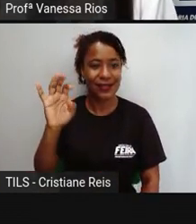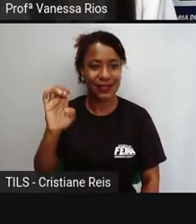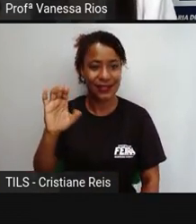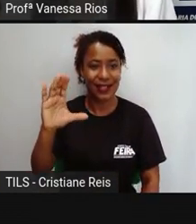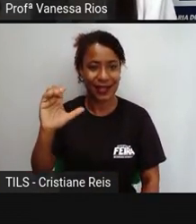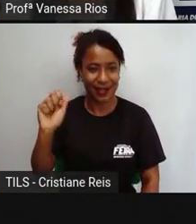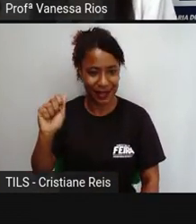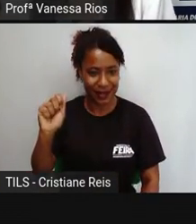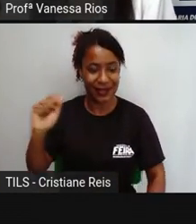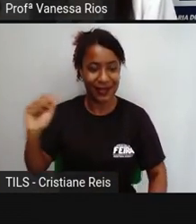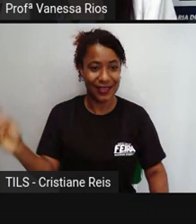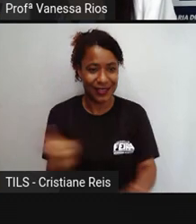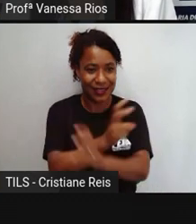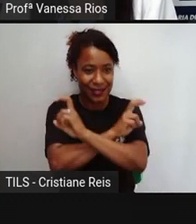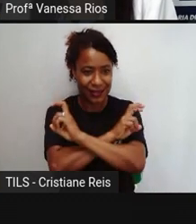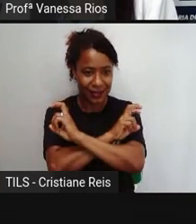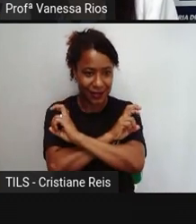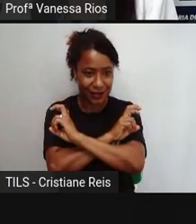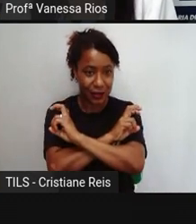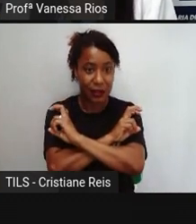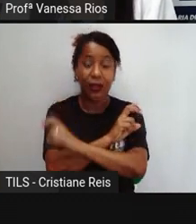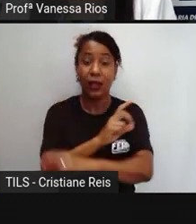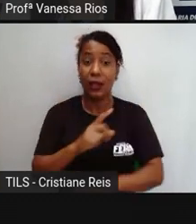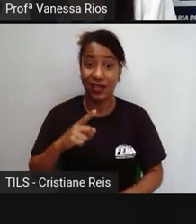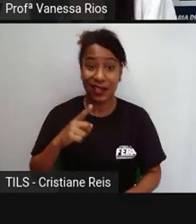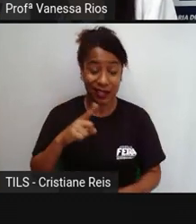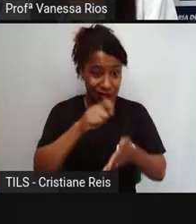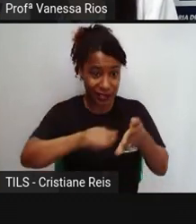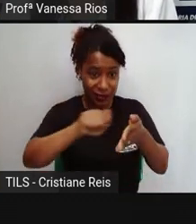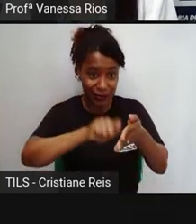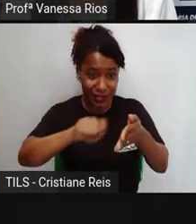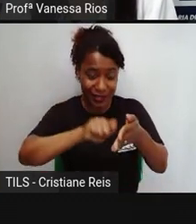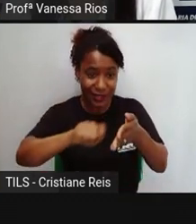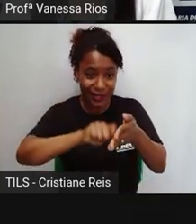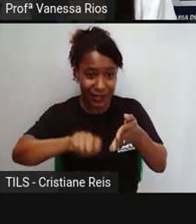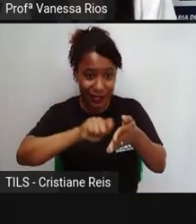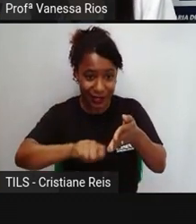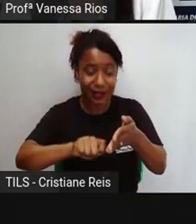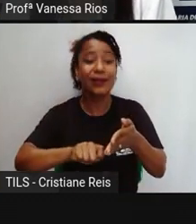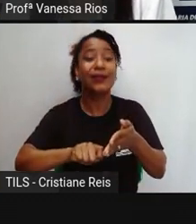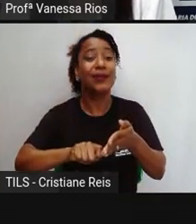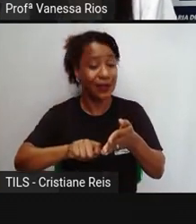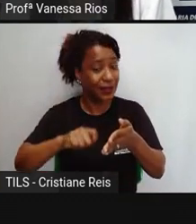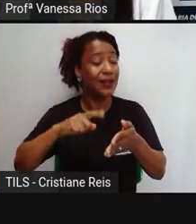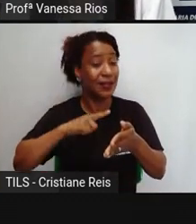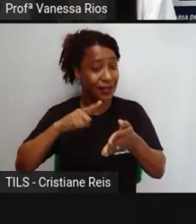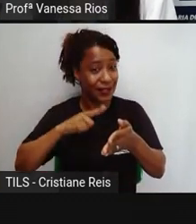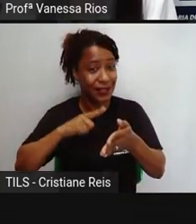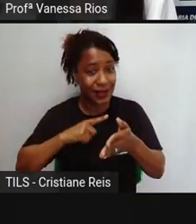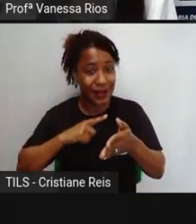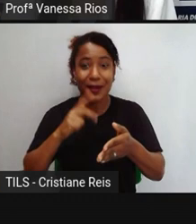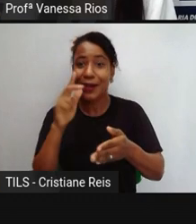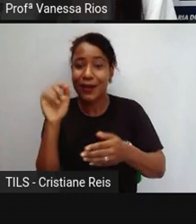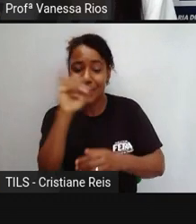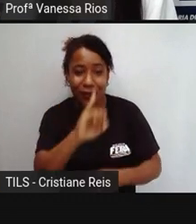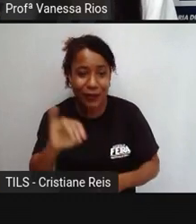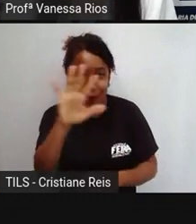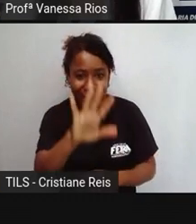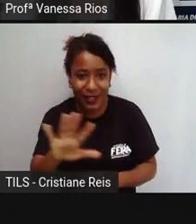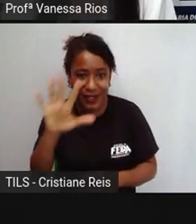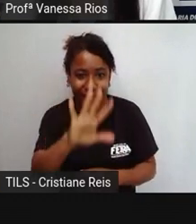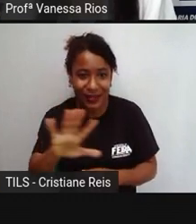é. A escrita asteca era, na realidade, uma escrita pictográfica e ideográfica, expandidas